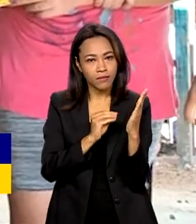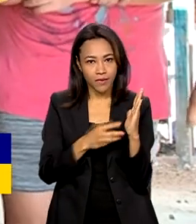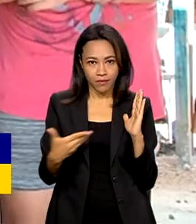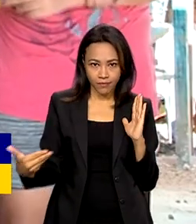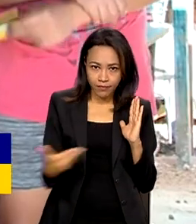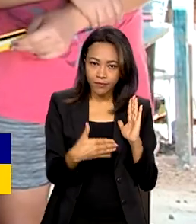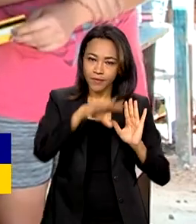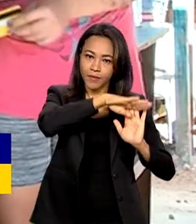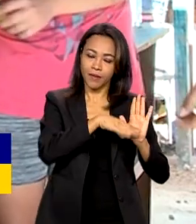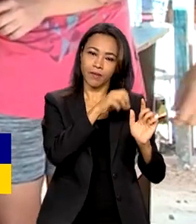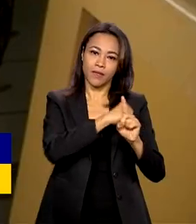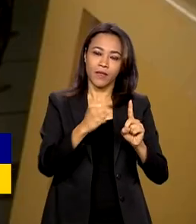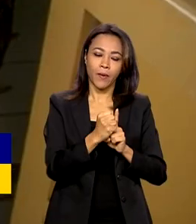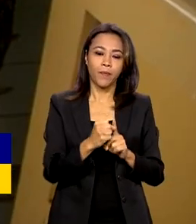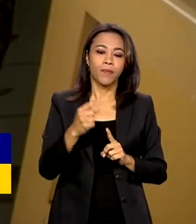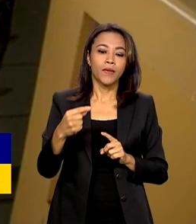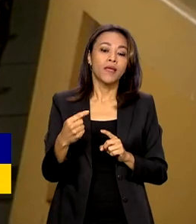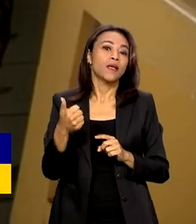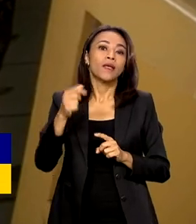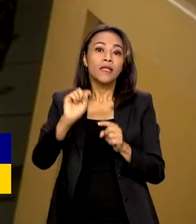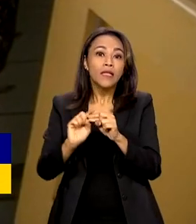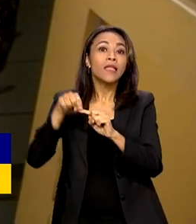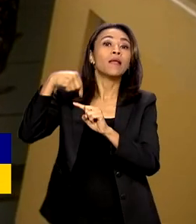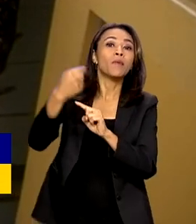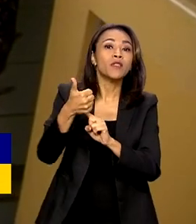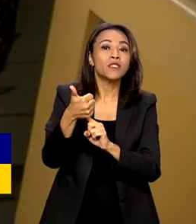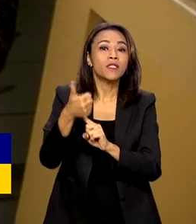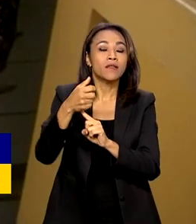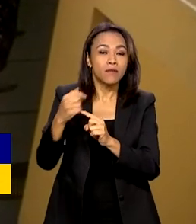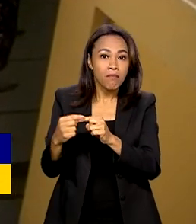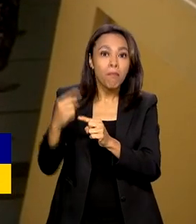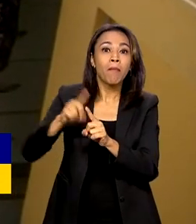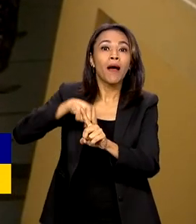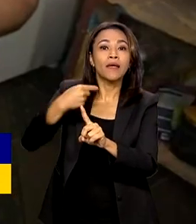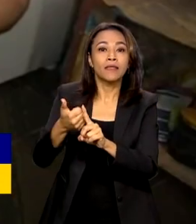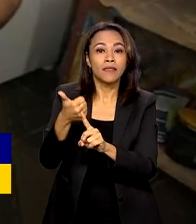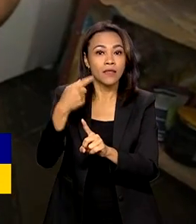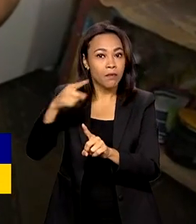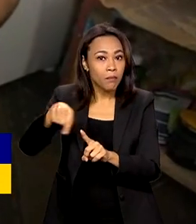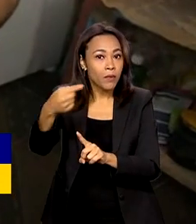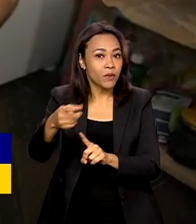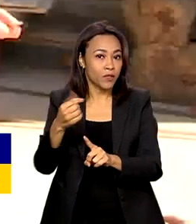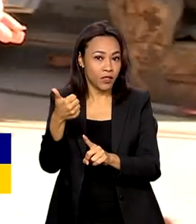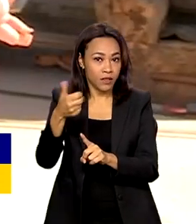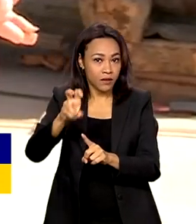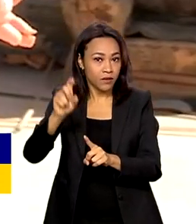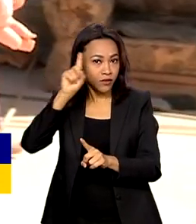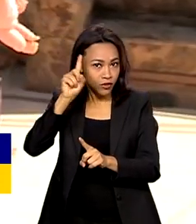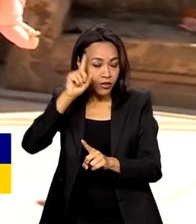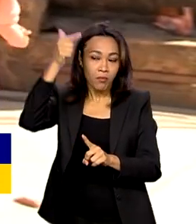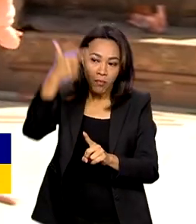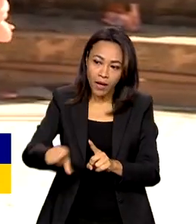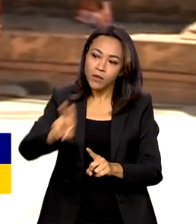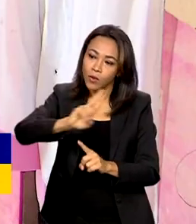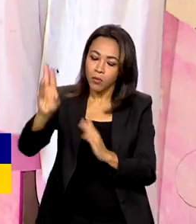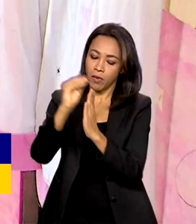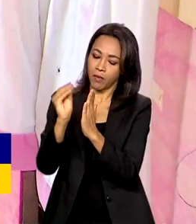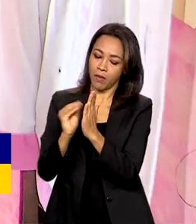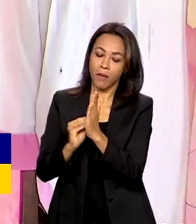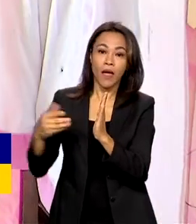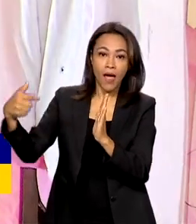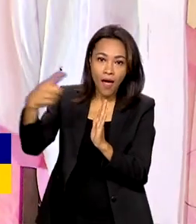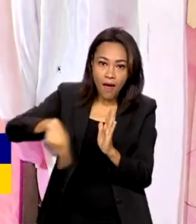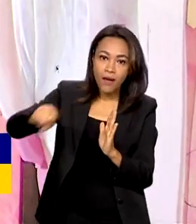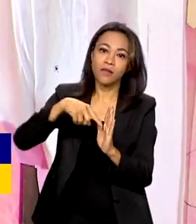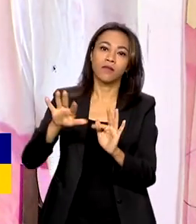primeira quinzena de maio, outras 200 mil famílias foram incluídas. São pessoas que preenchem os requisitos para